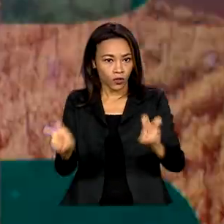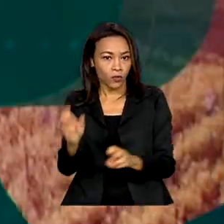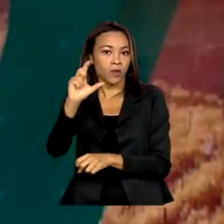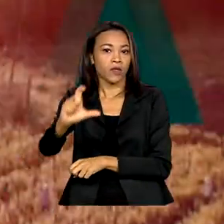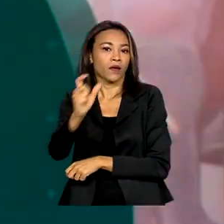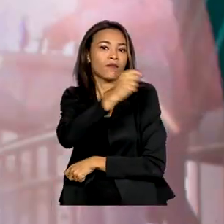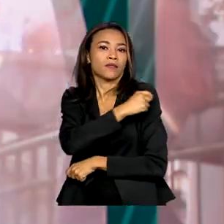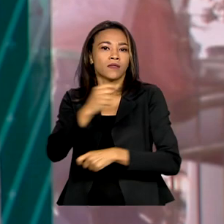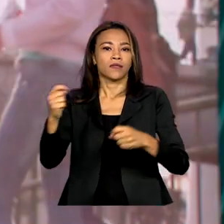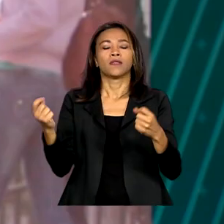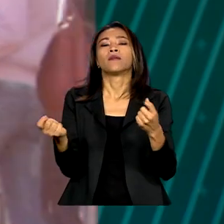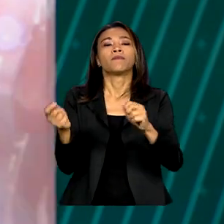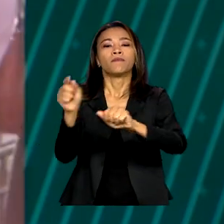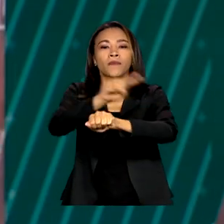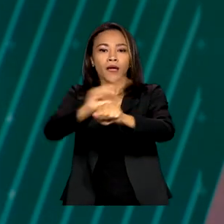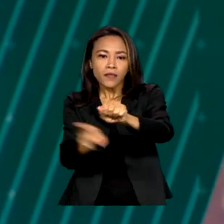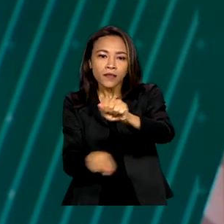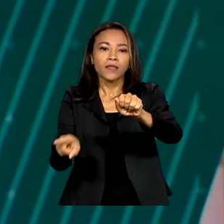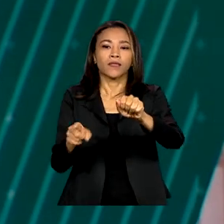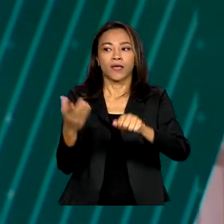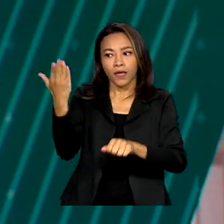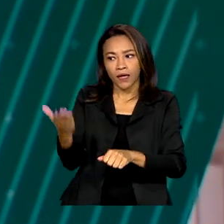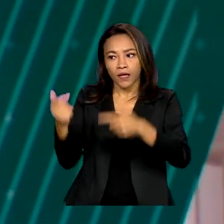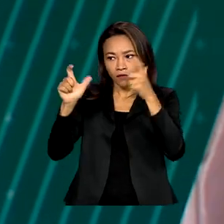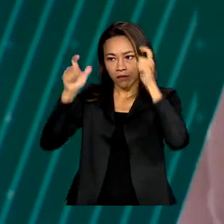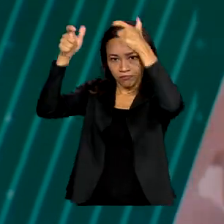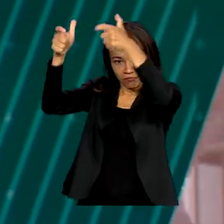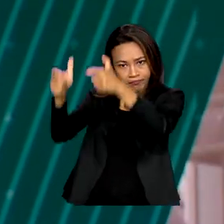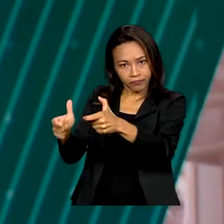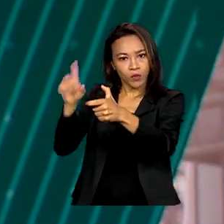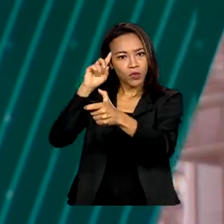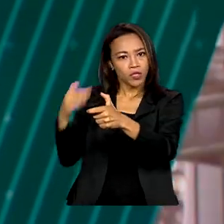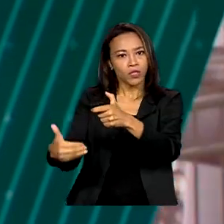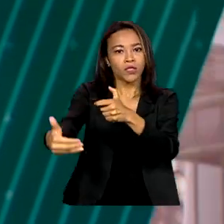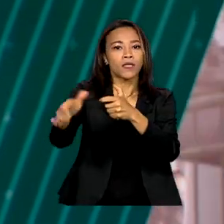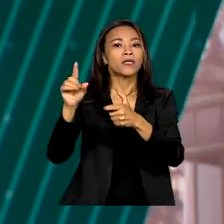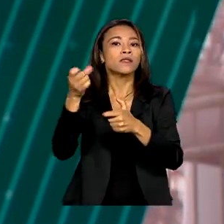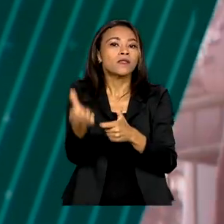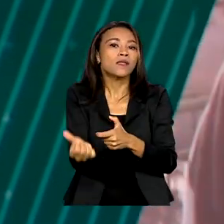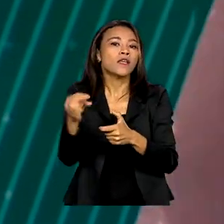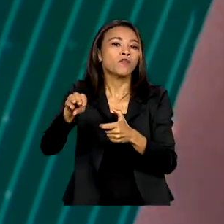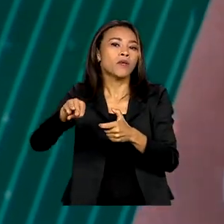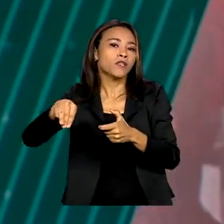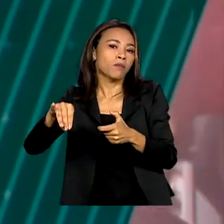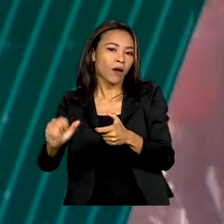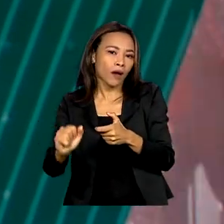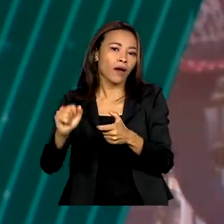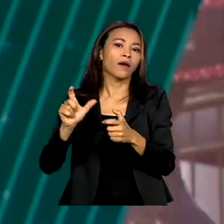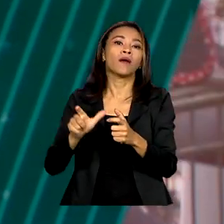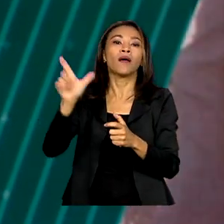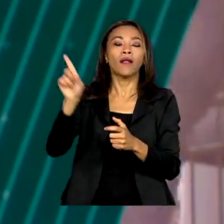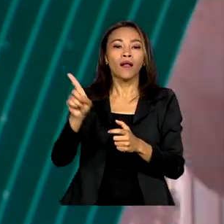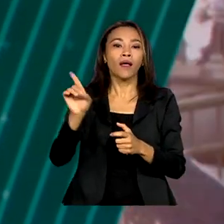-19. Charles III vai ser coroado rei no próximo dia 6 de maio em cerimônia na Abadia de Westminster, em Londres.